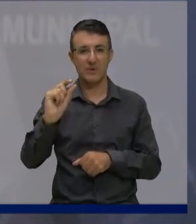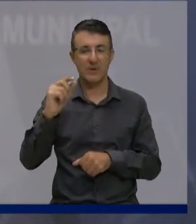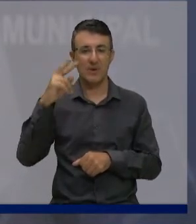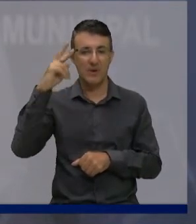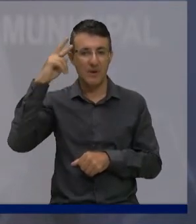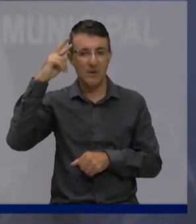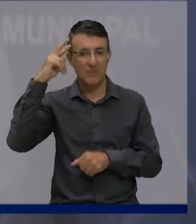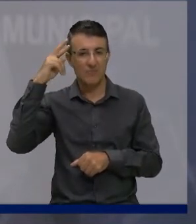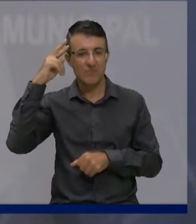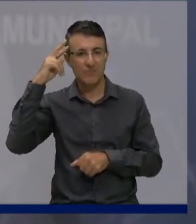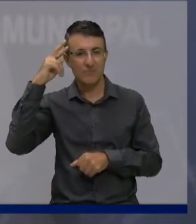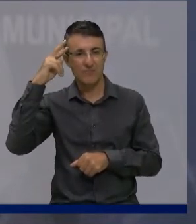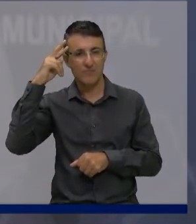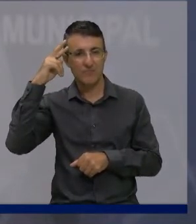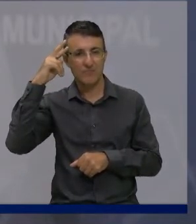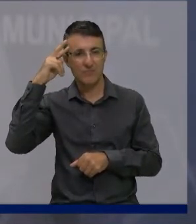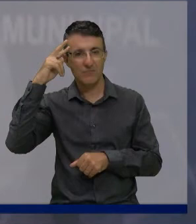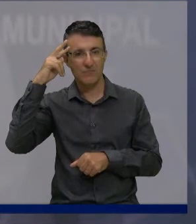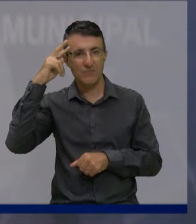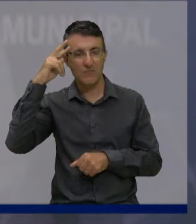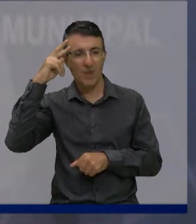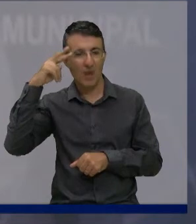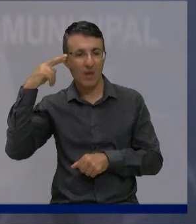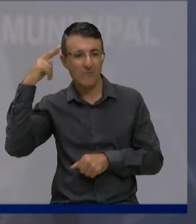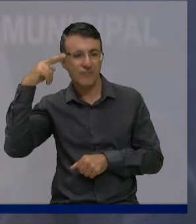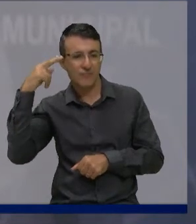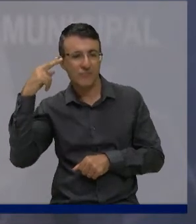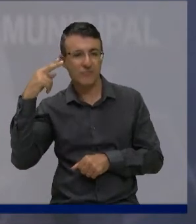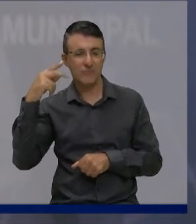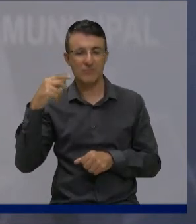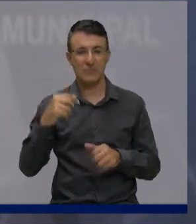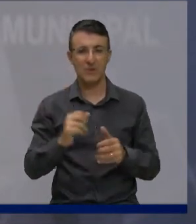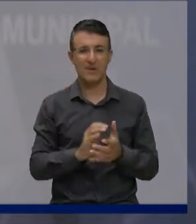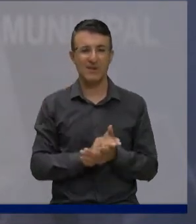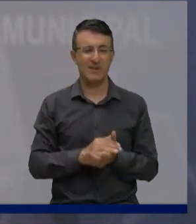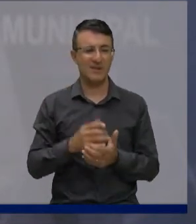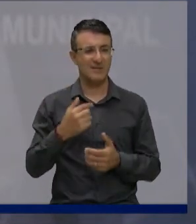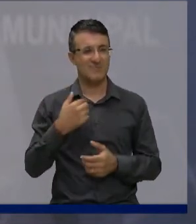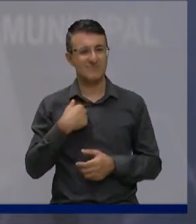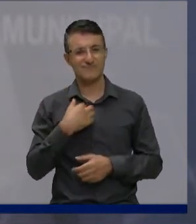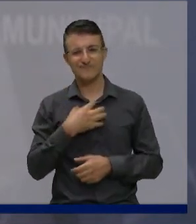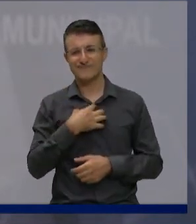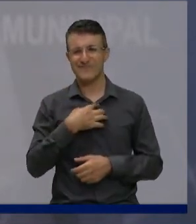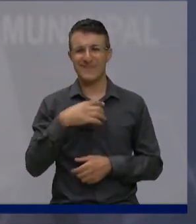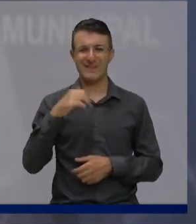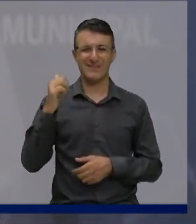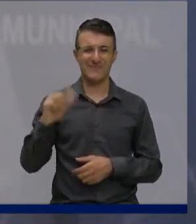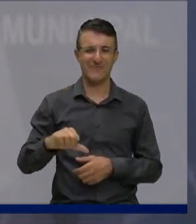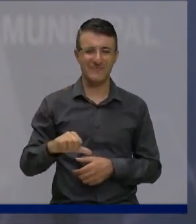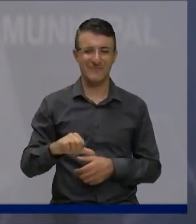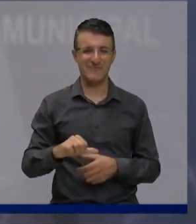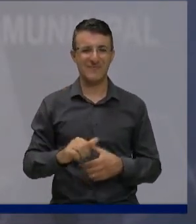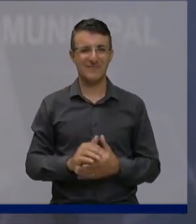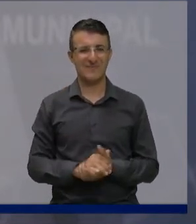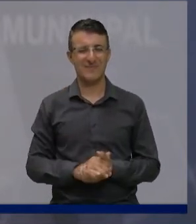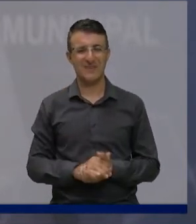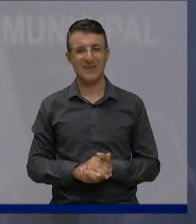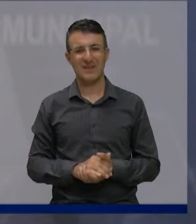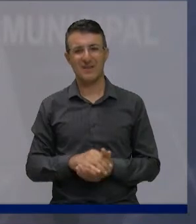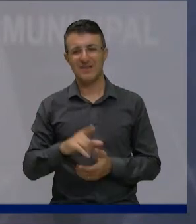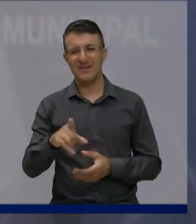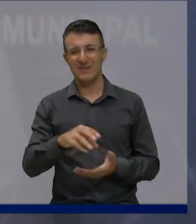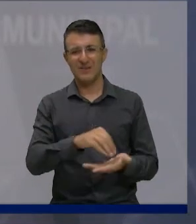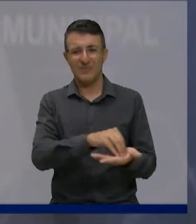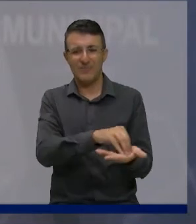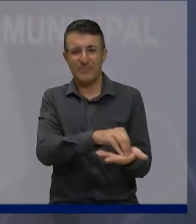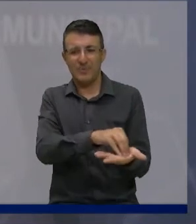questão e que eu acho que fica assim um pouco indelicado quando você de repente tira o mérito de um trabalho.